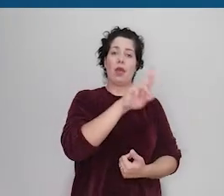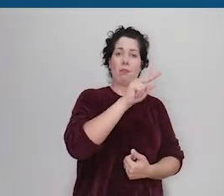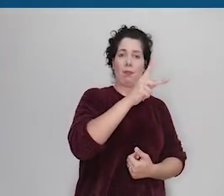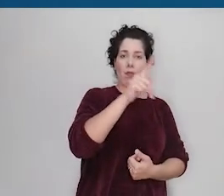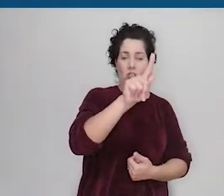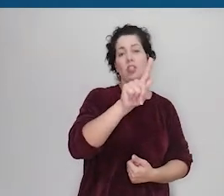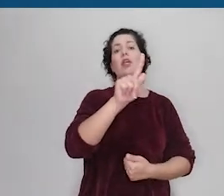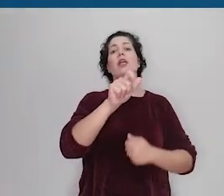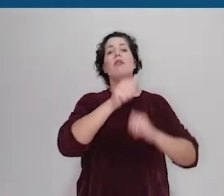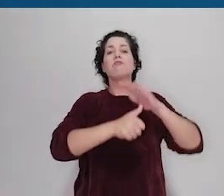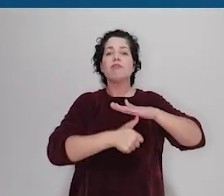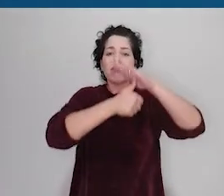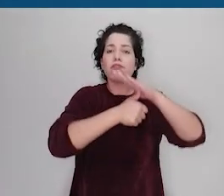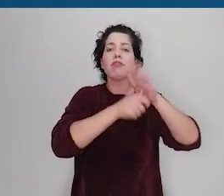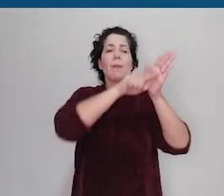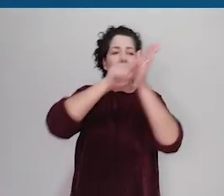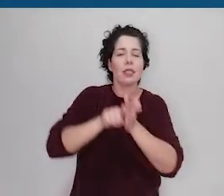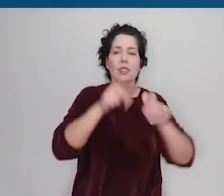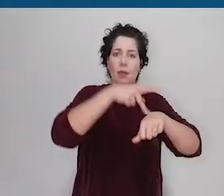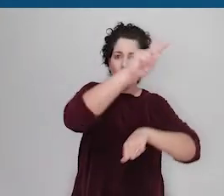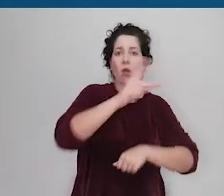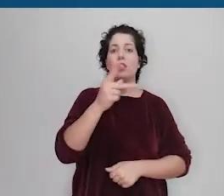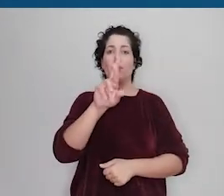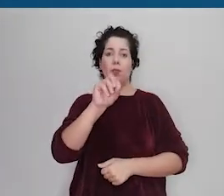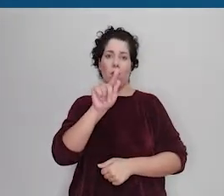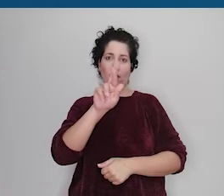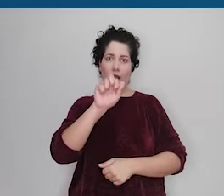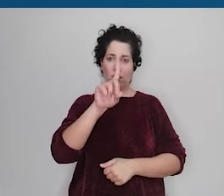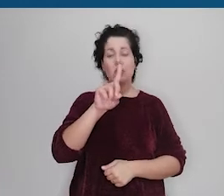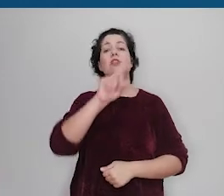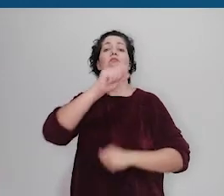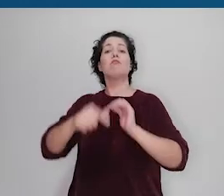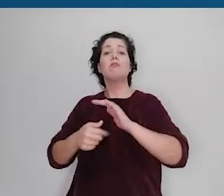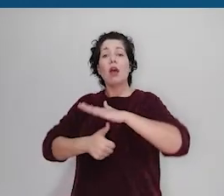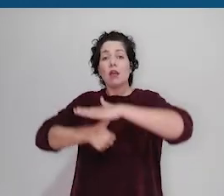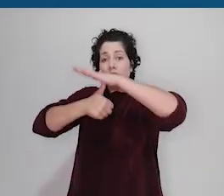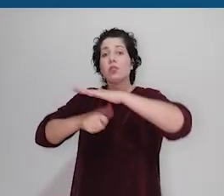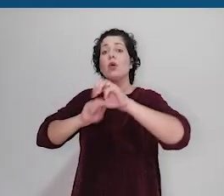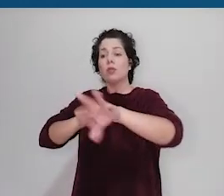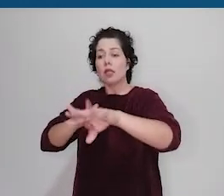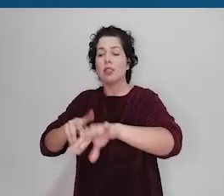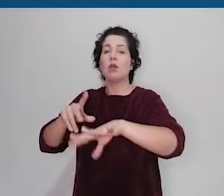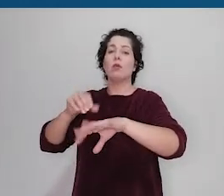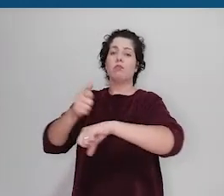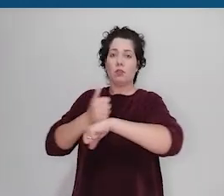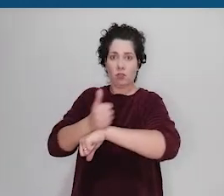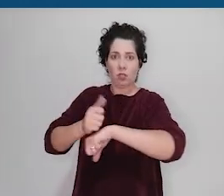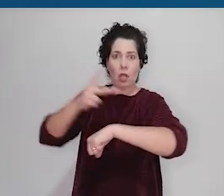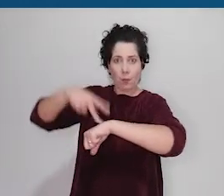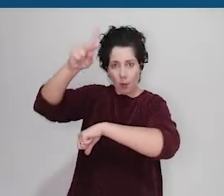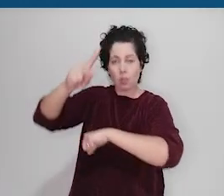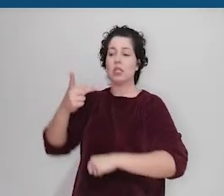Pró-Reitoria de Pesquisa e Pós-Graduação, Prograde, Pró-Reitoria de Graduação e Educação Profissional